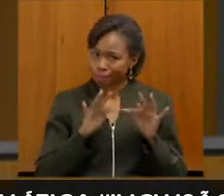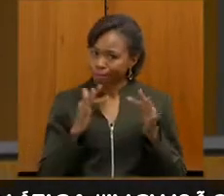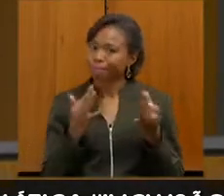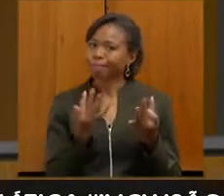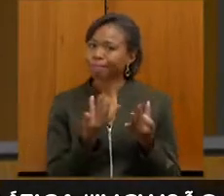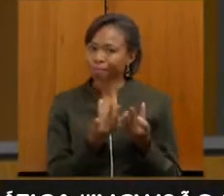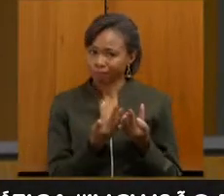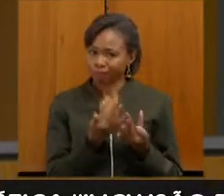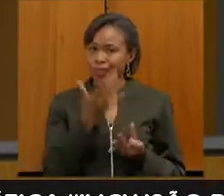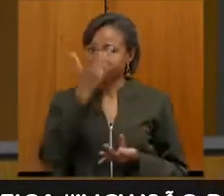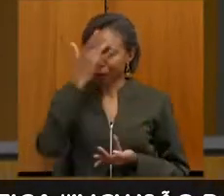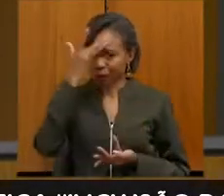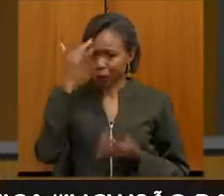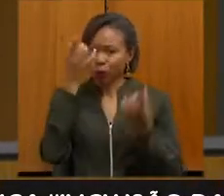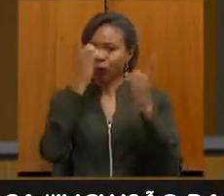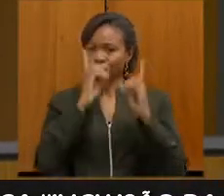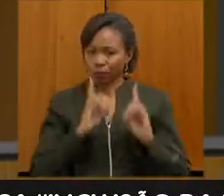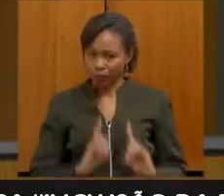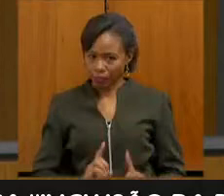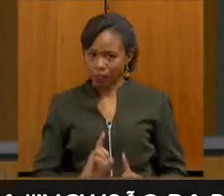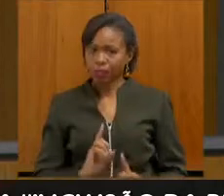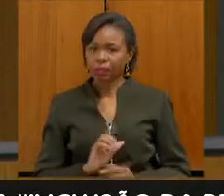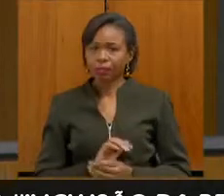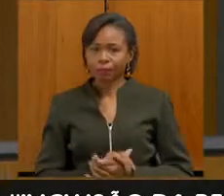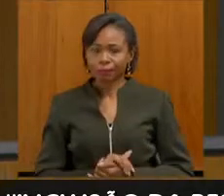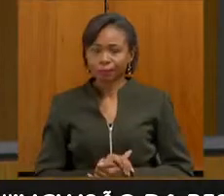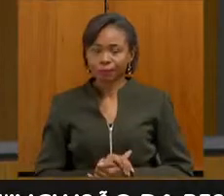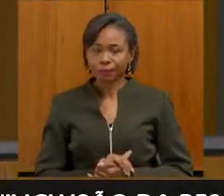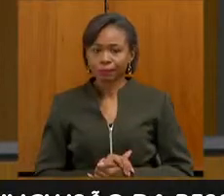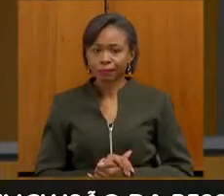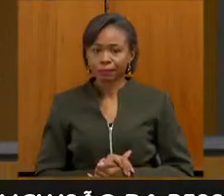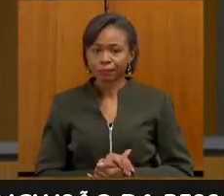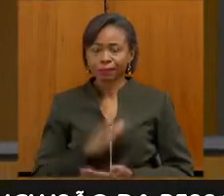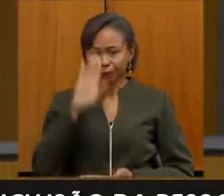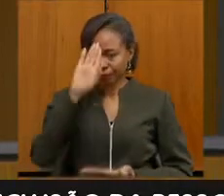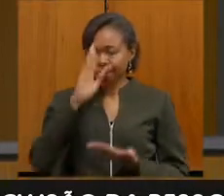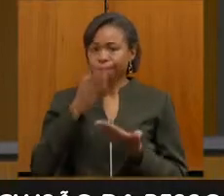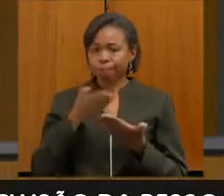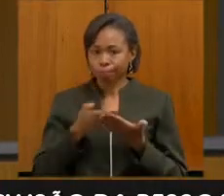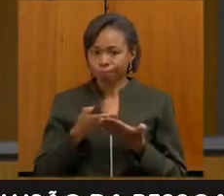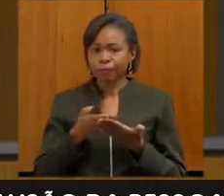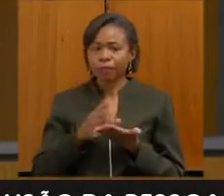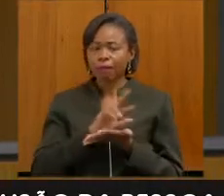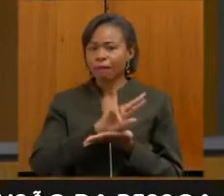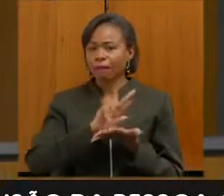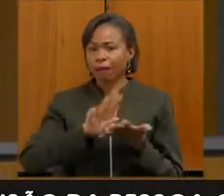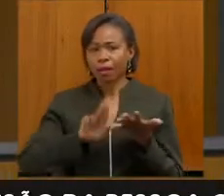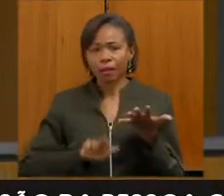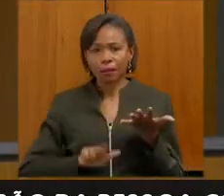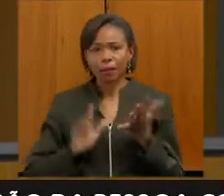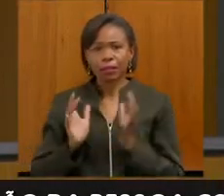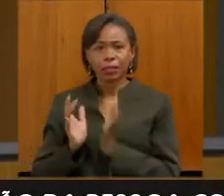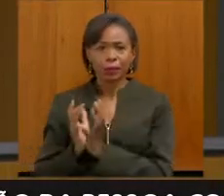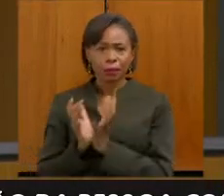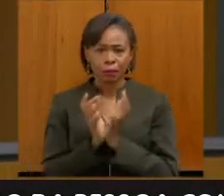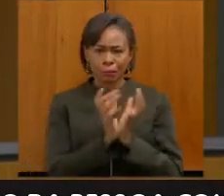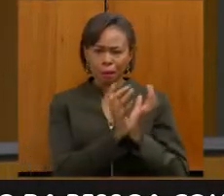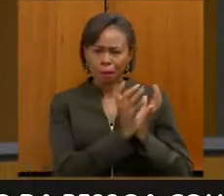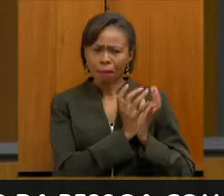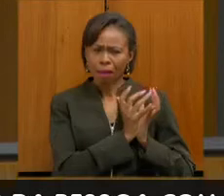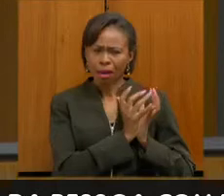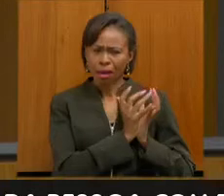uma pessoa com deficiência. E acredito que muitas a PAI vivenciam,